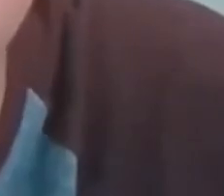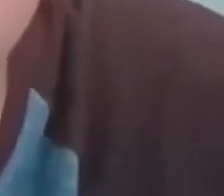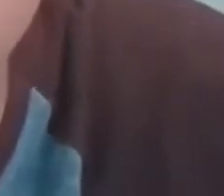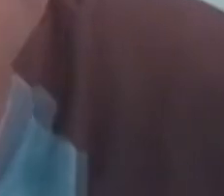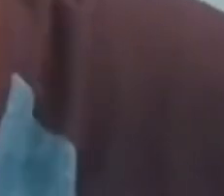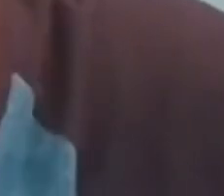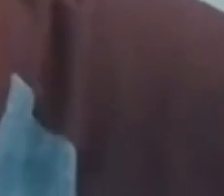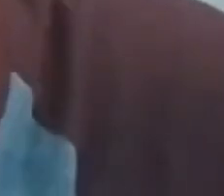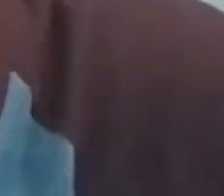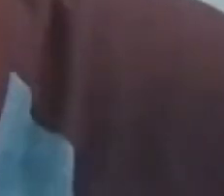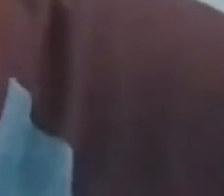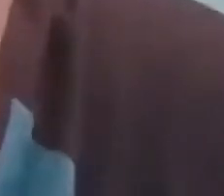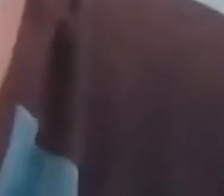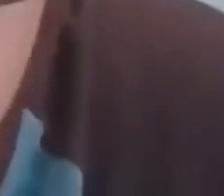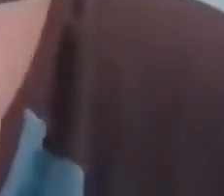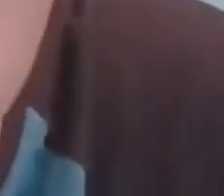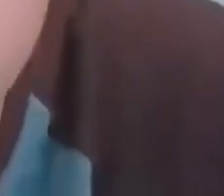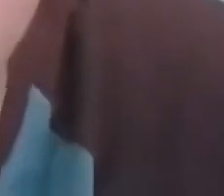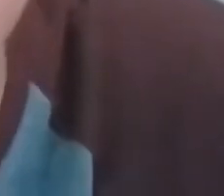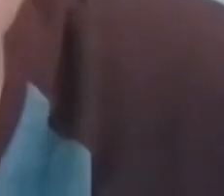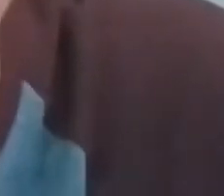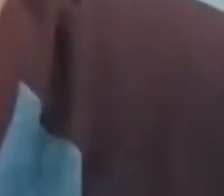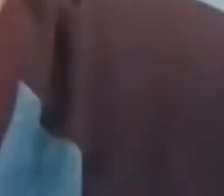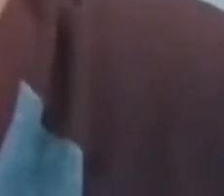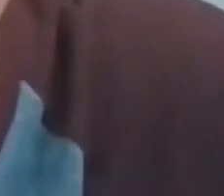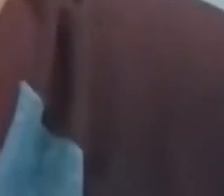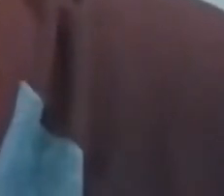Campinas. Eu nunca vou esquecer,